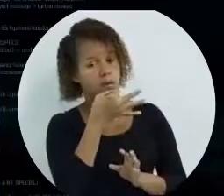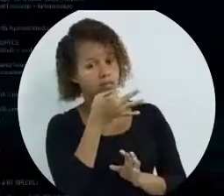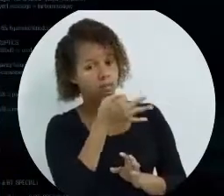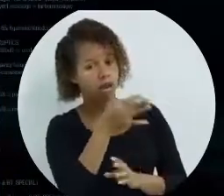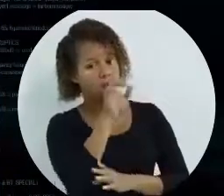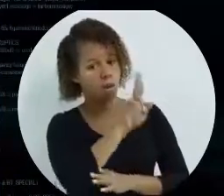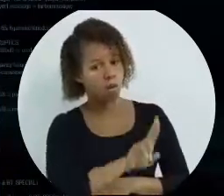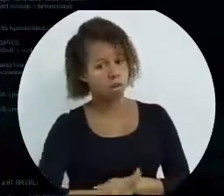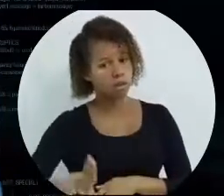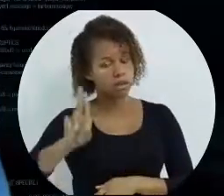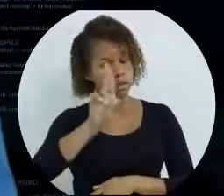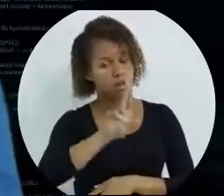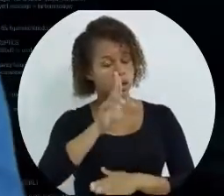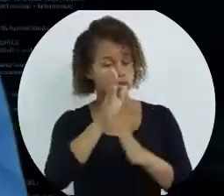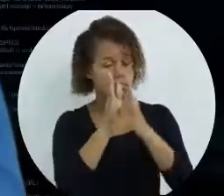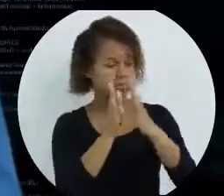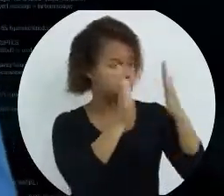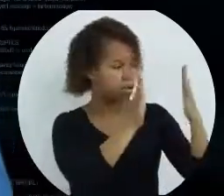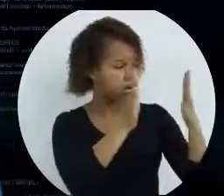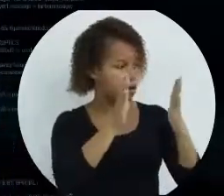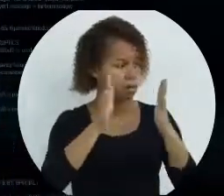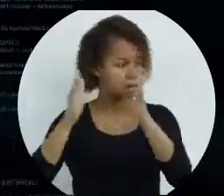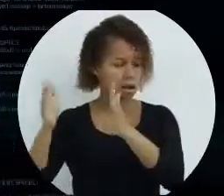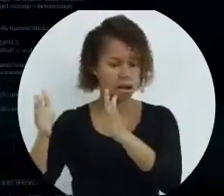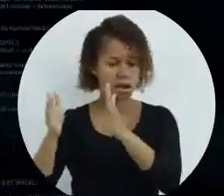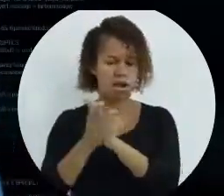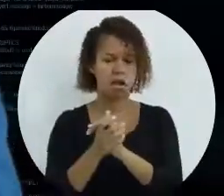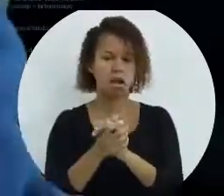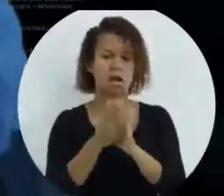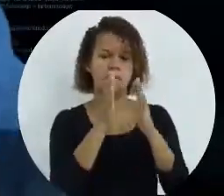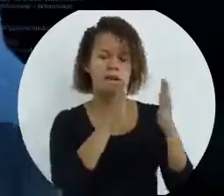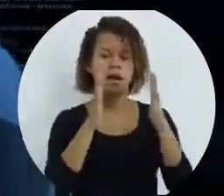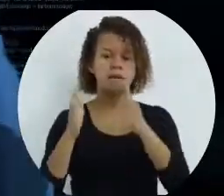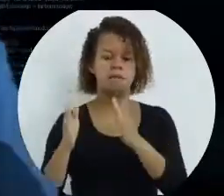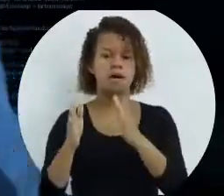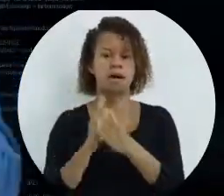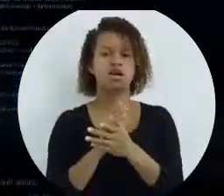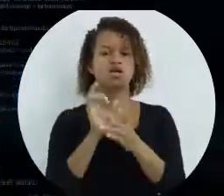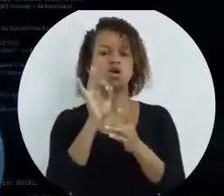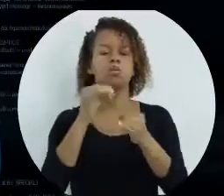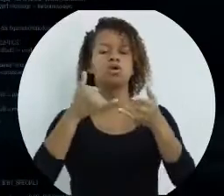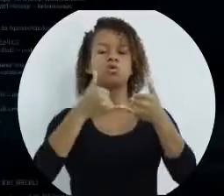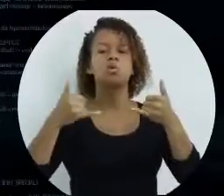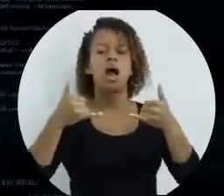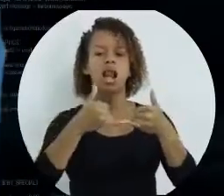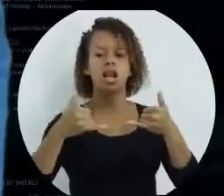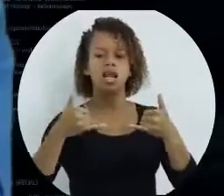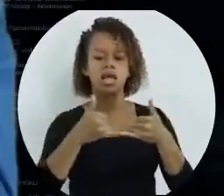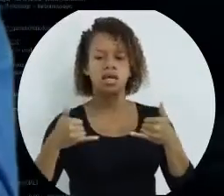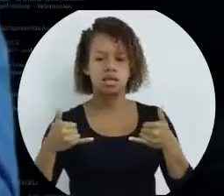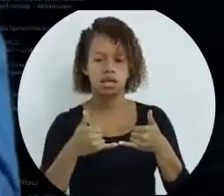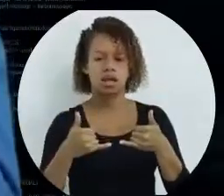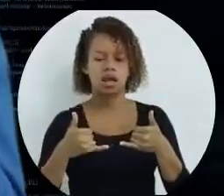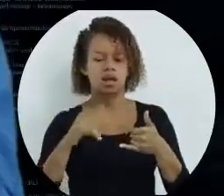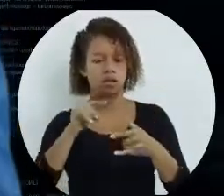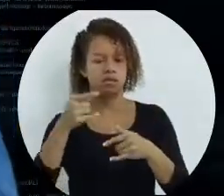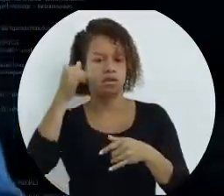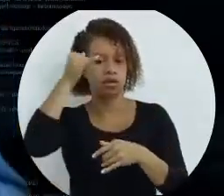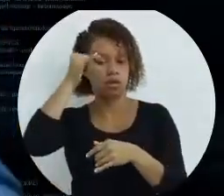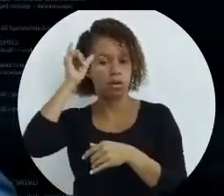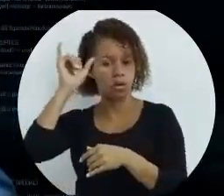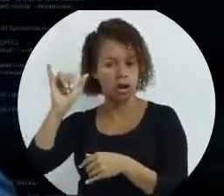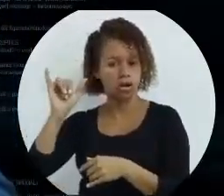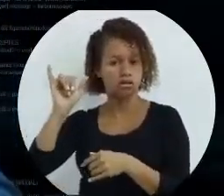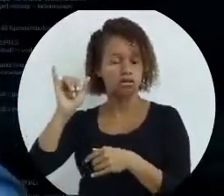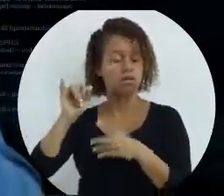Ele é usado com barra, barra para uma linha. Então, quando você coloca barra, barra, somente essa linha, o que tiver após vai ser ignorado.